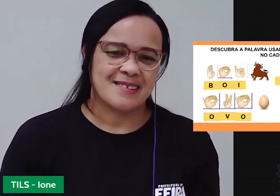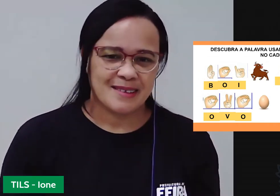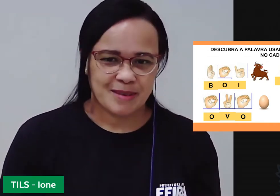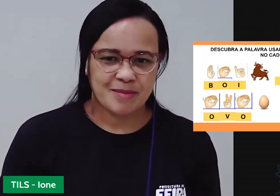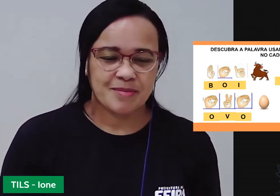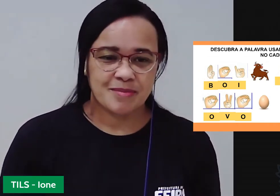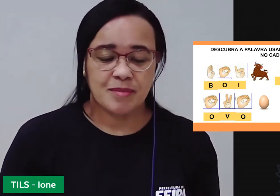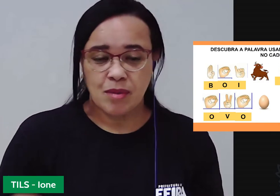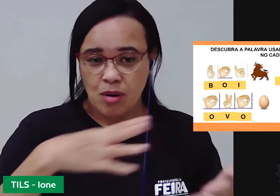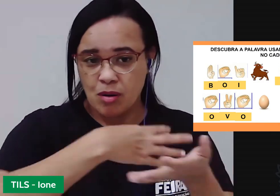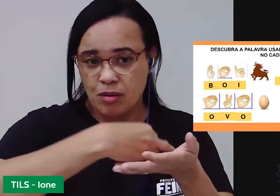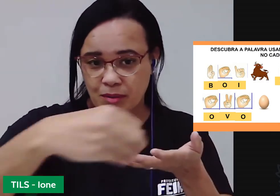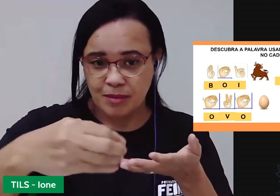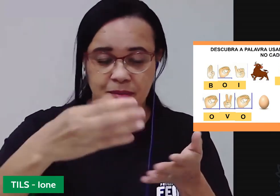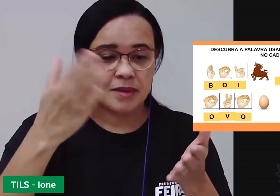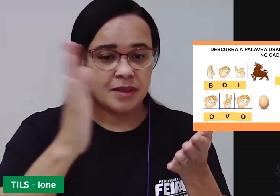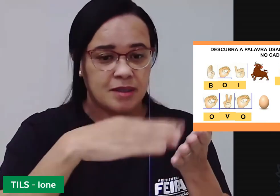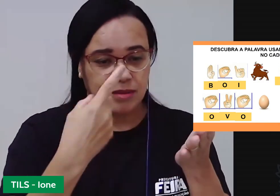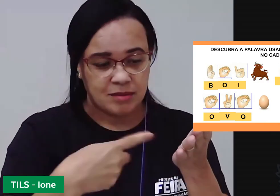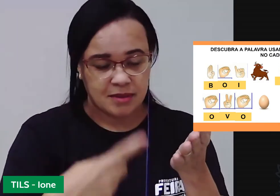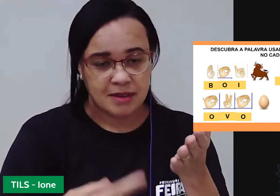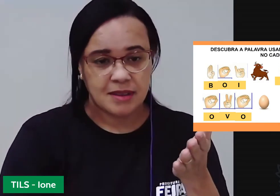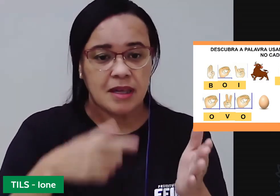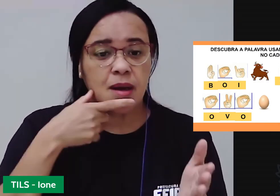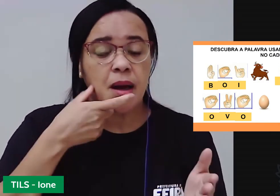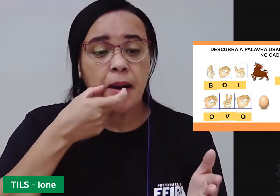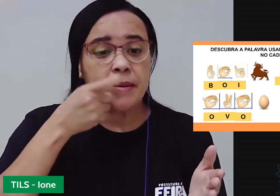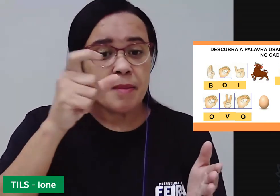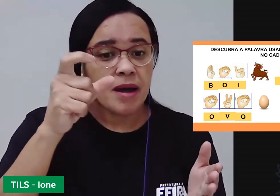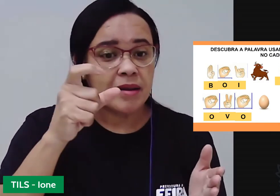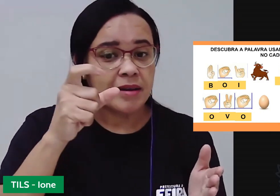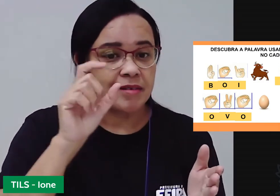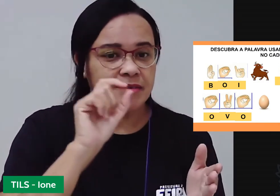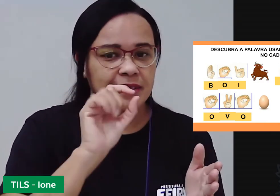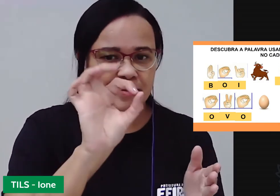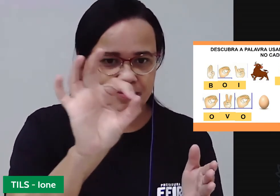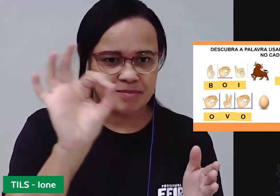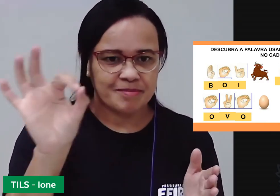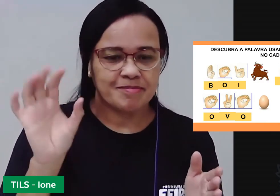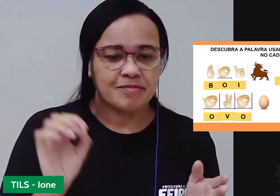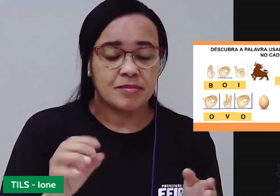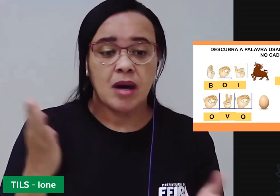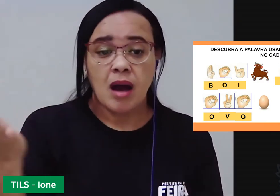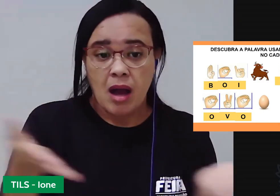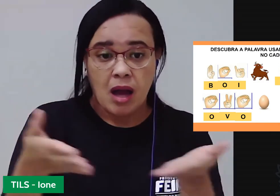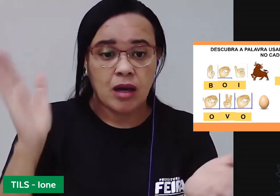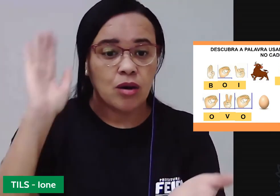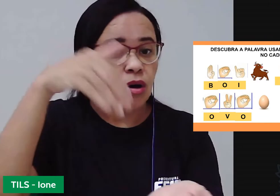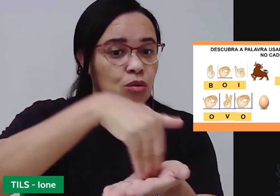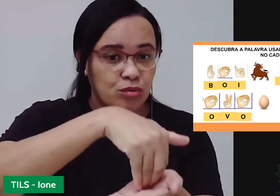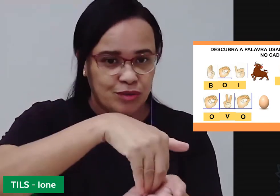Copie no seu caderno as palavras, tá, crianças? Vamos agora a última palavra.